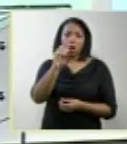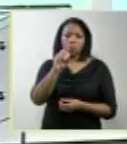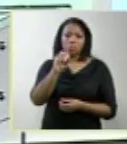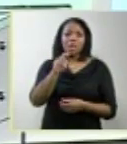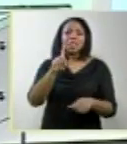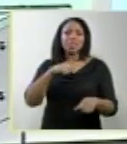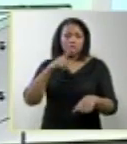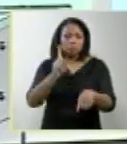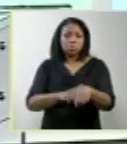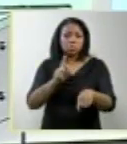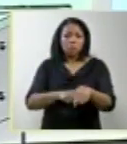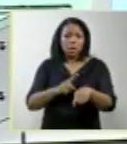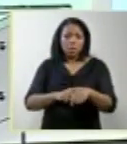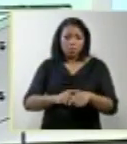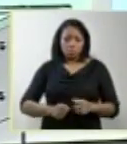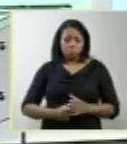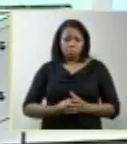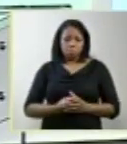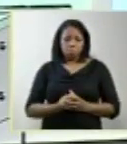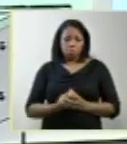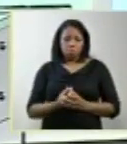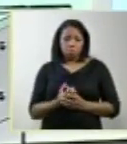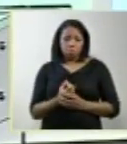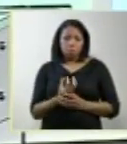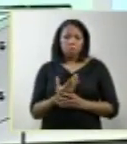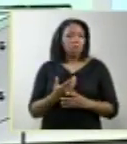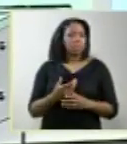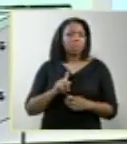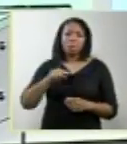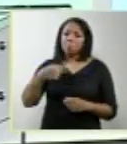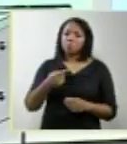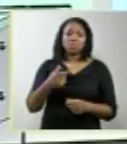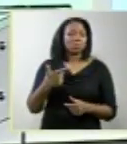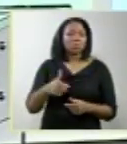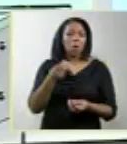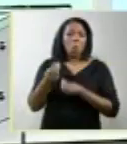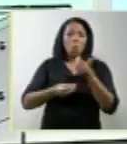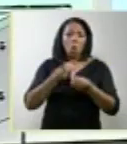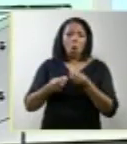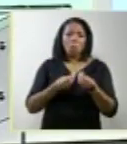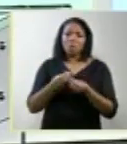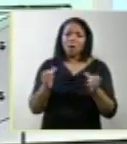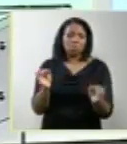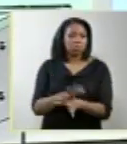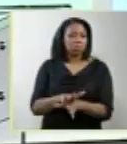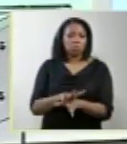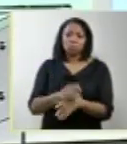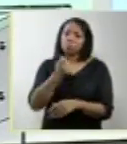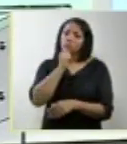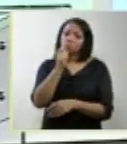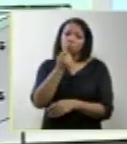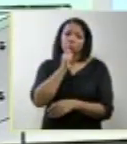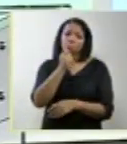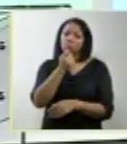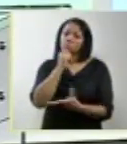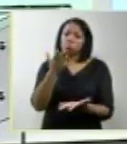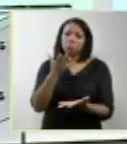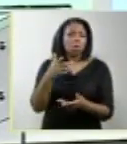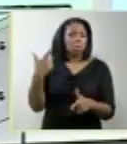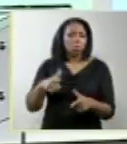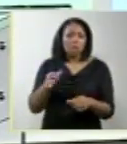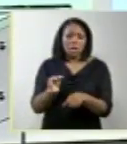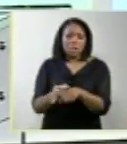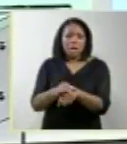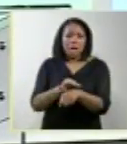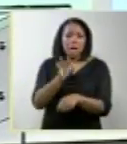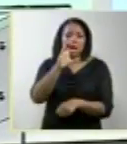não aparecer naquele exato momento, ele não vai formar mais adequadamente a partir daí. Nós não teremos aí o subsídio celular para o